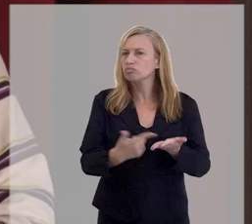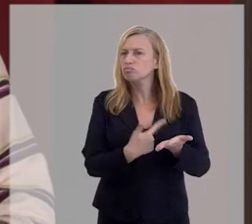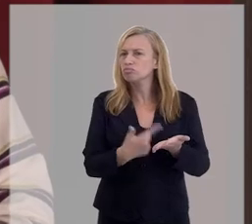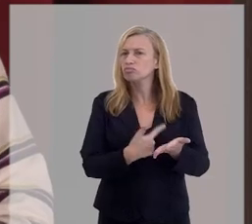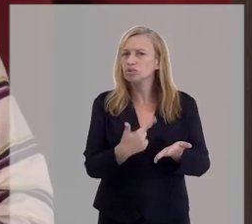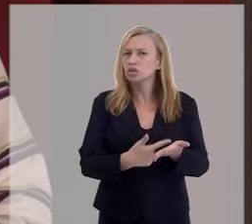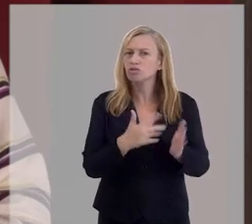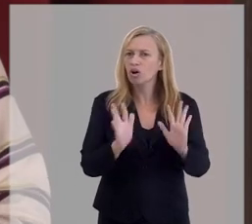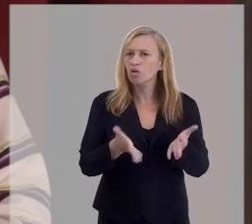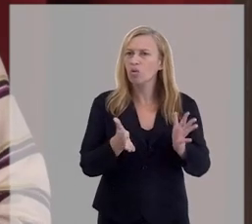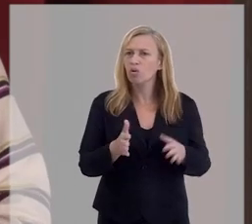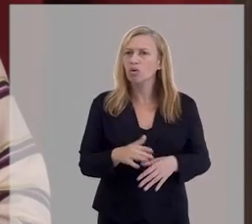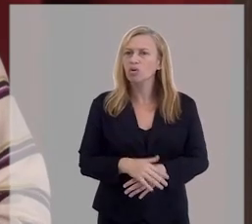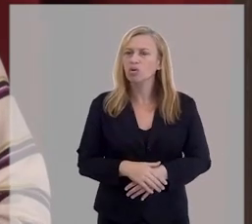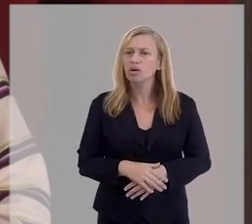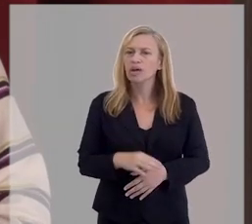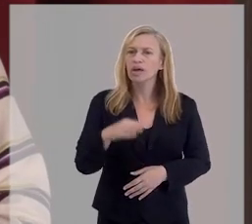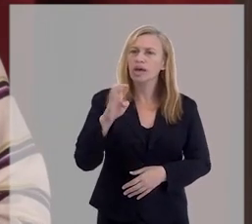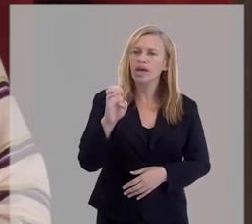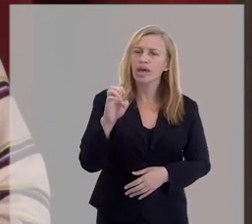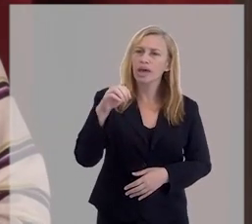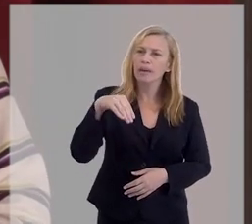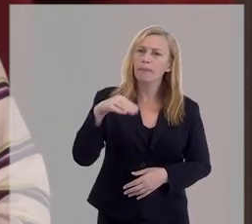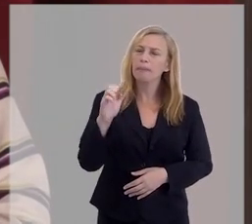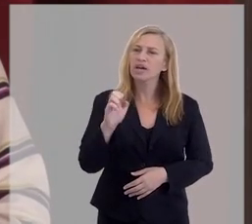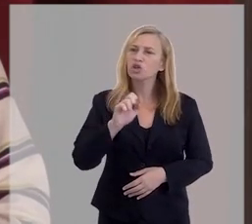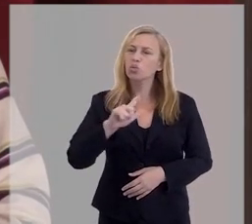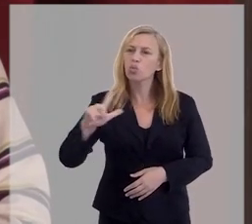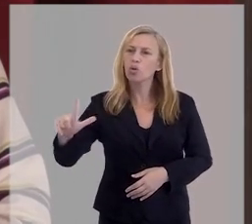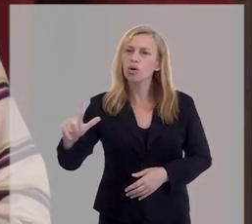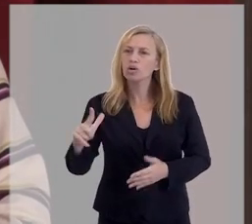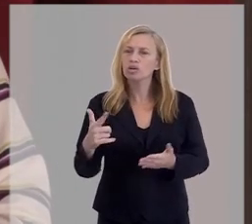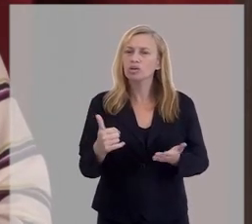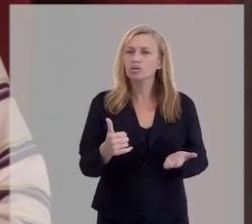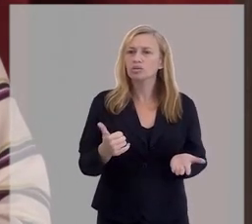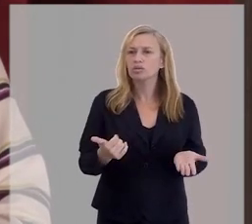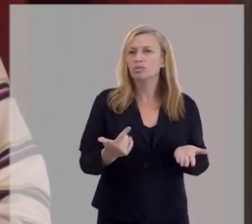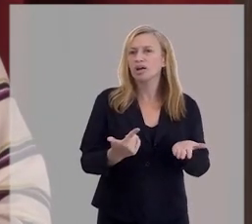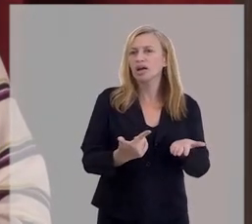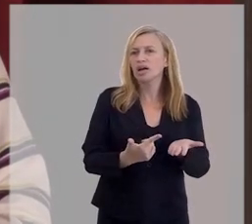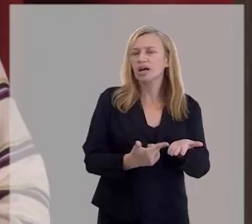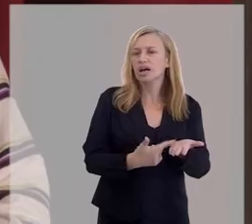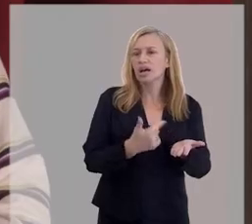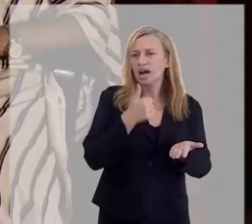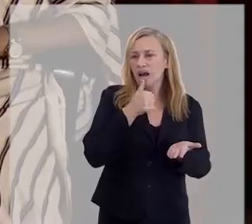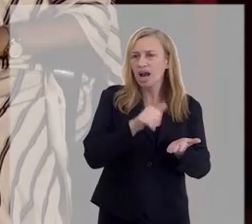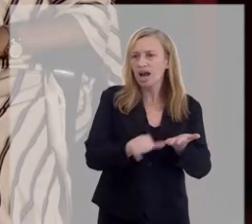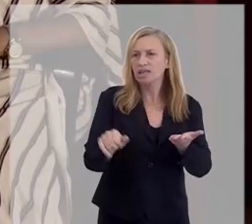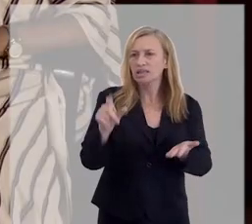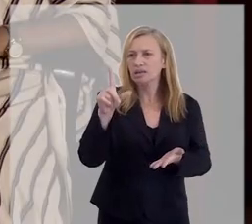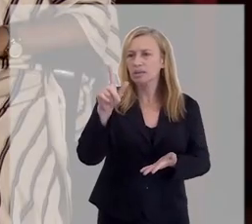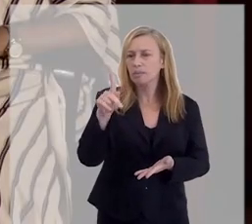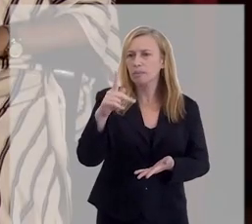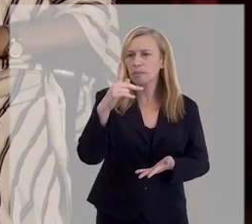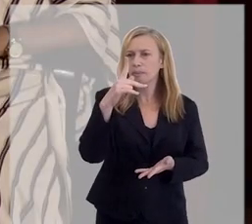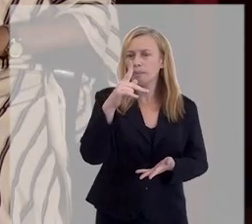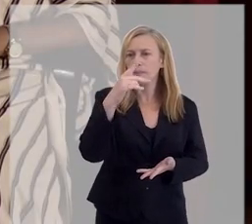exemplo, estou lendo um livro agora de Emmanuel sobre as cartas de Paulo de Tarso. Sim.